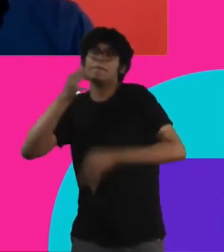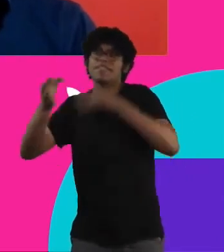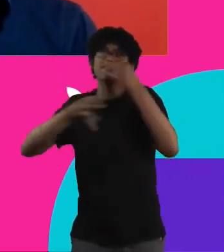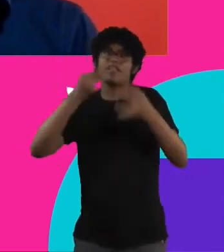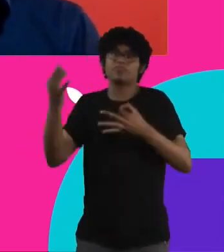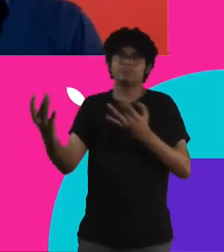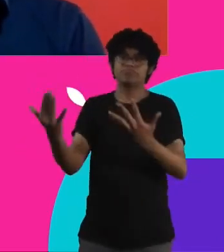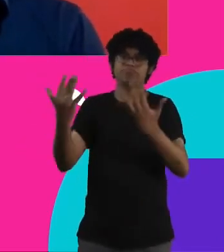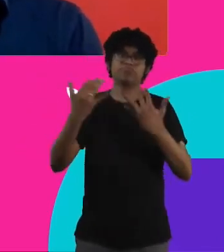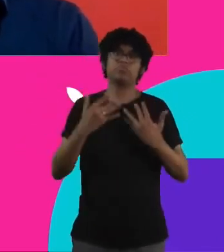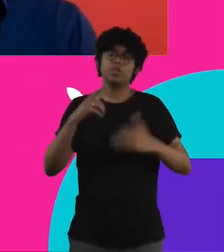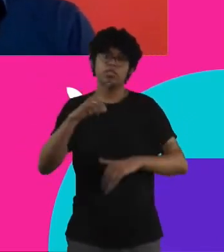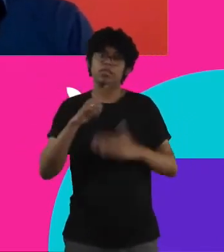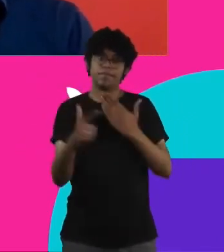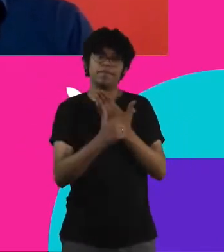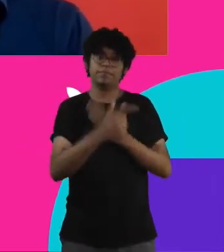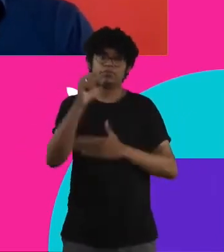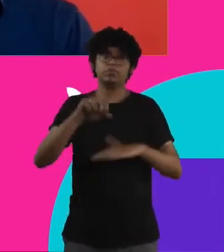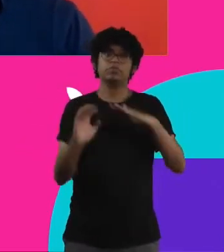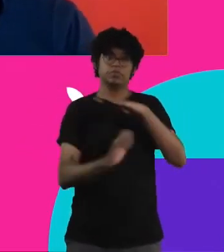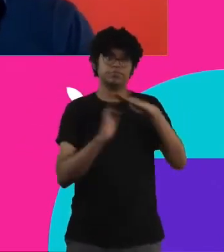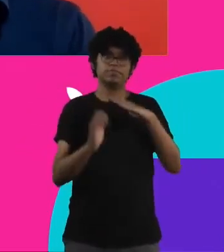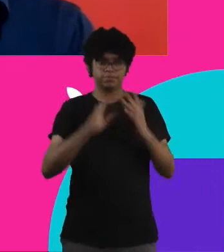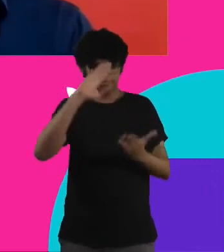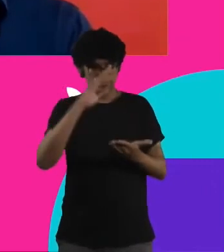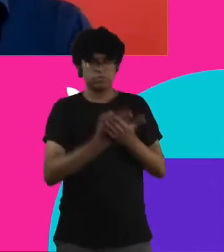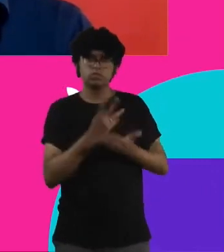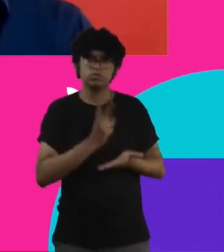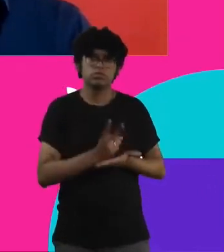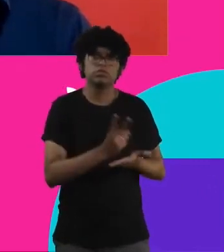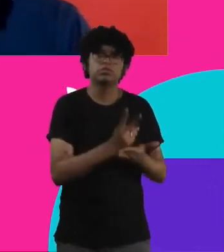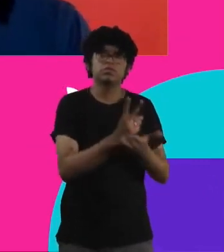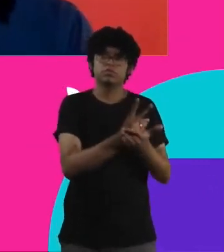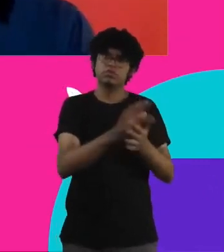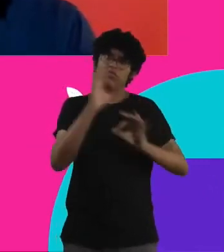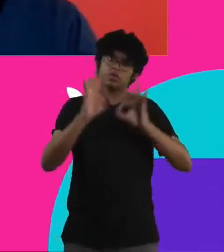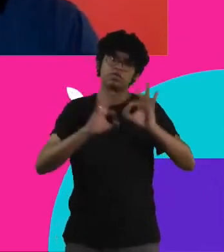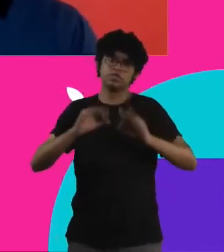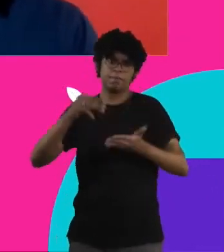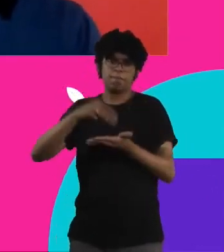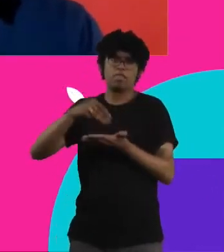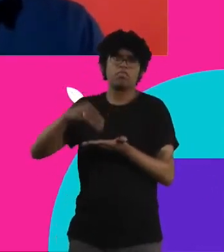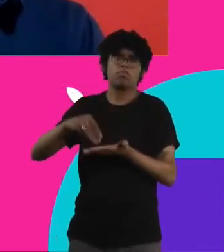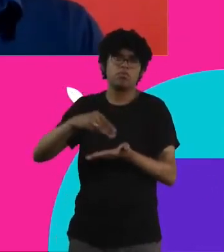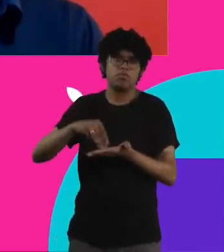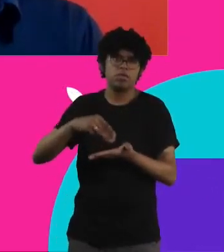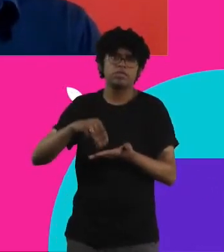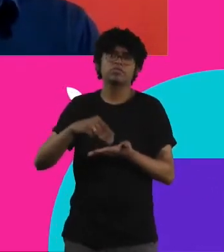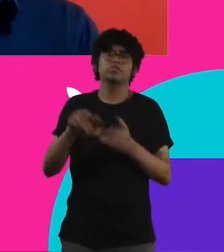nesse momento, de todas as organizações continuarem acreditando, mas sistematizar suas metodologias e ir atrás da